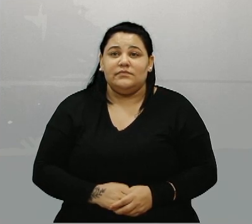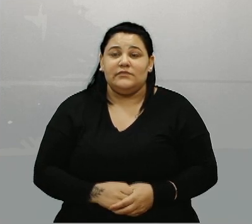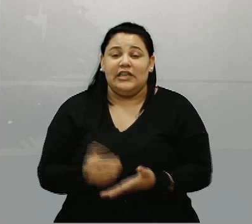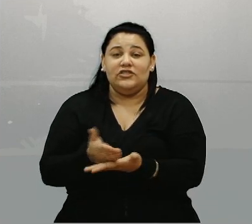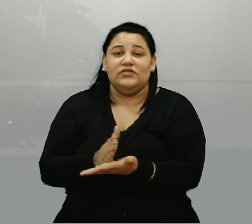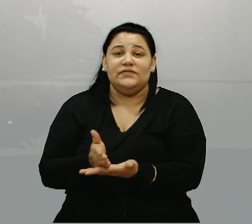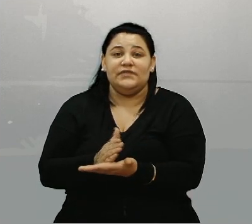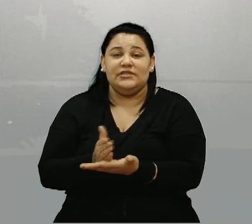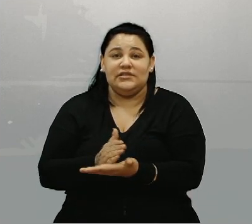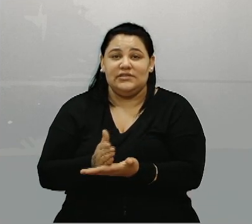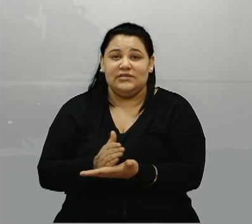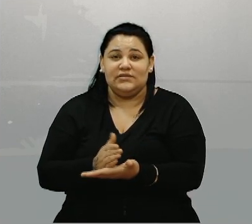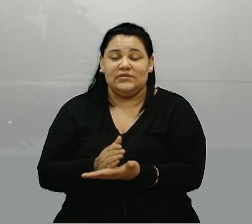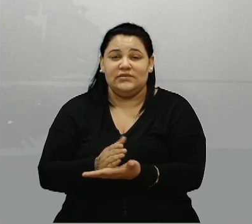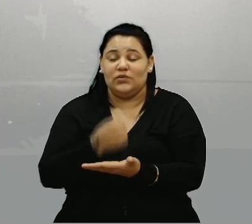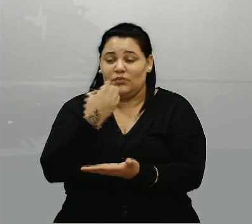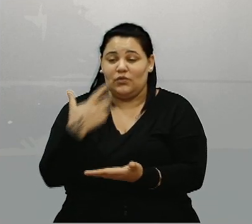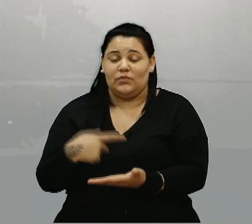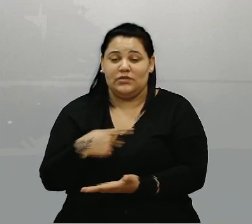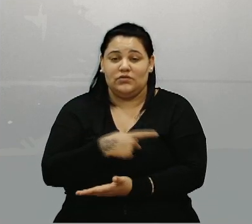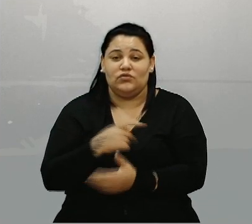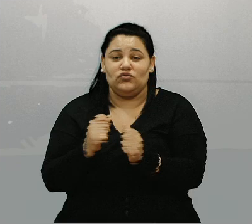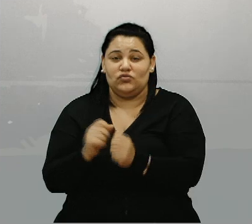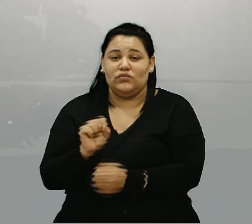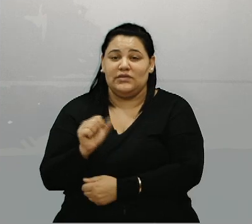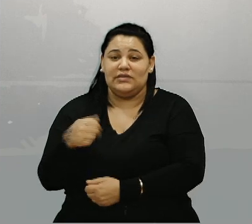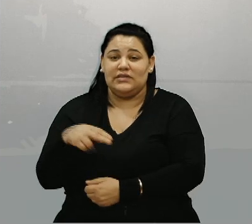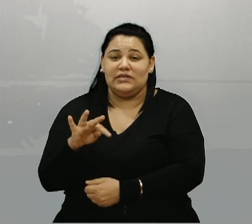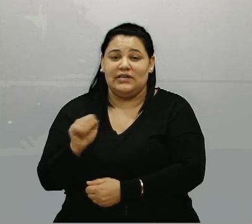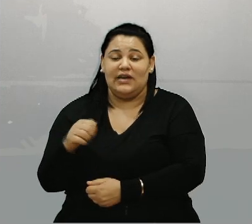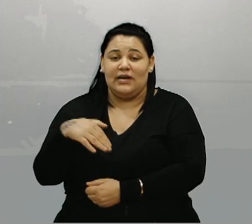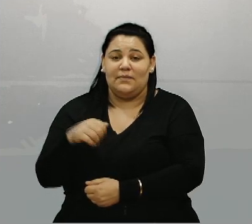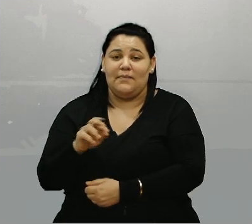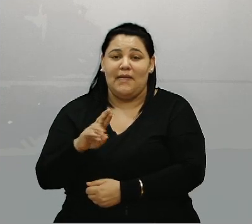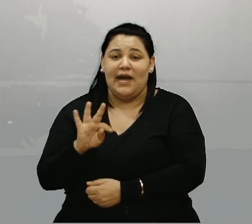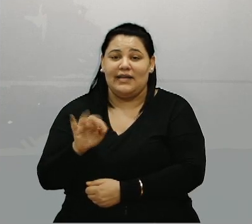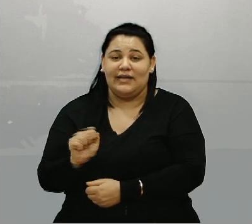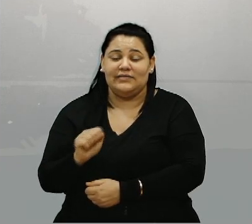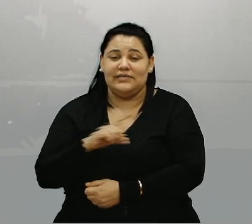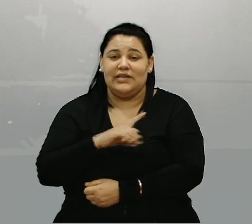Pastor com Santa Marta, tem uma rua... Espera um pouquinho.